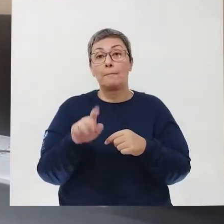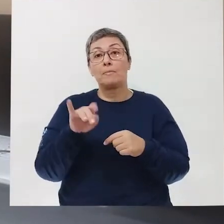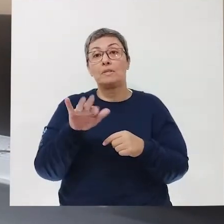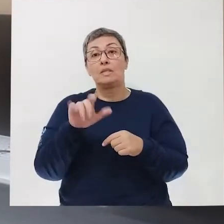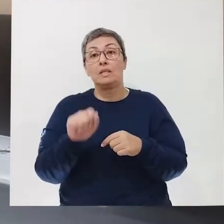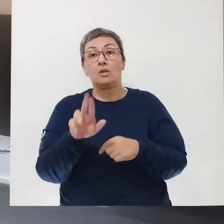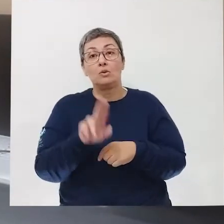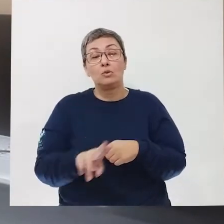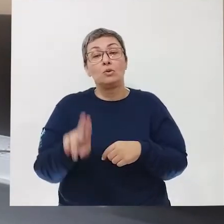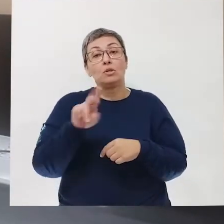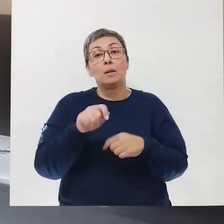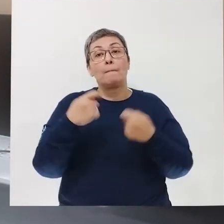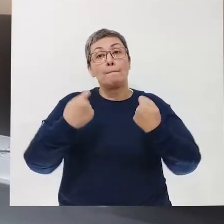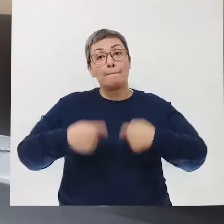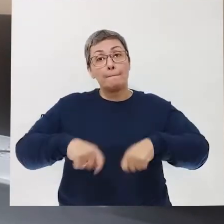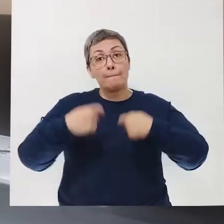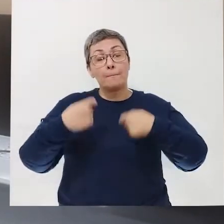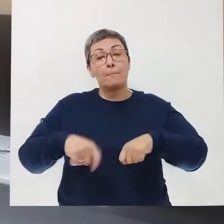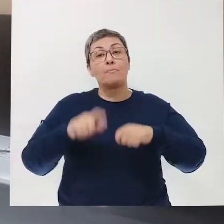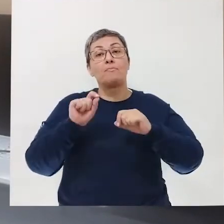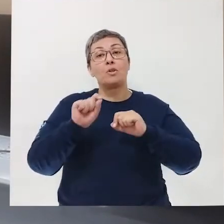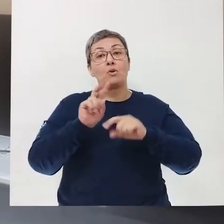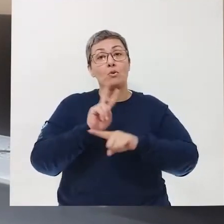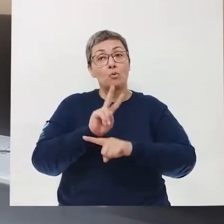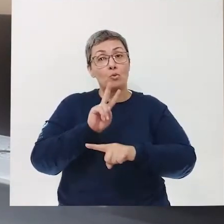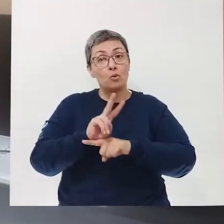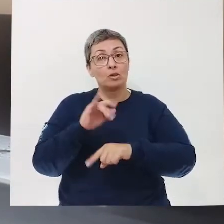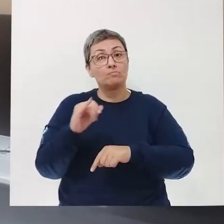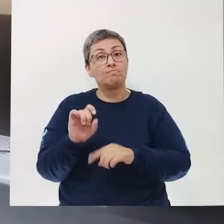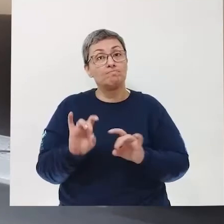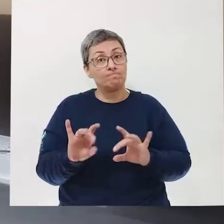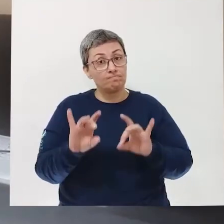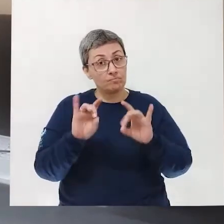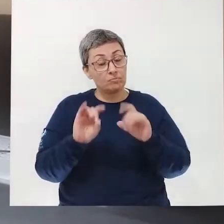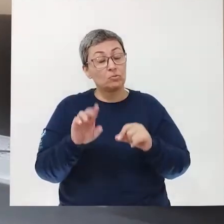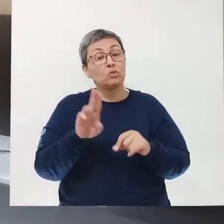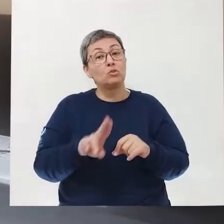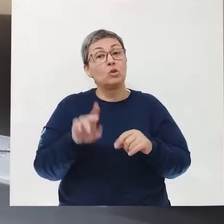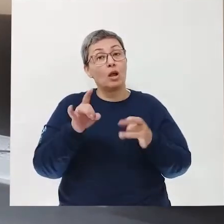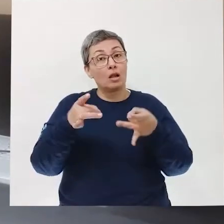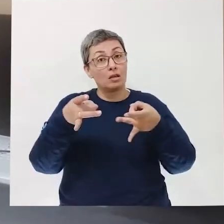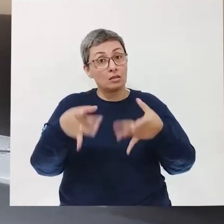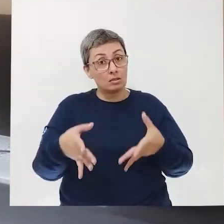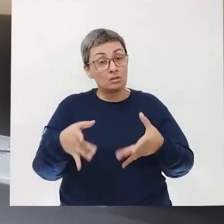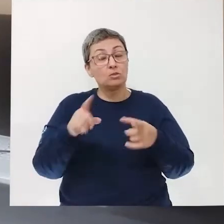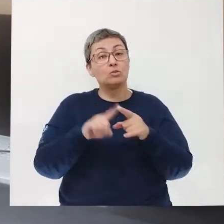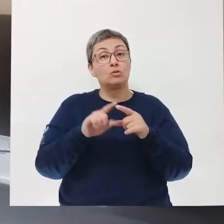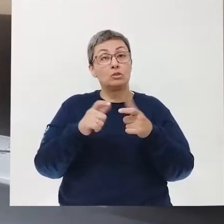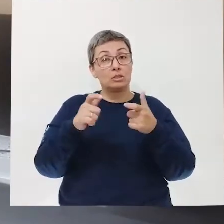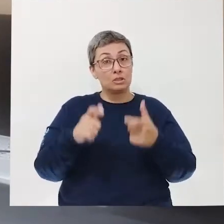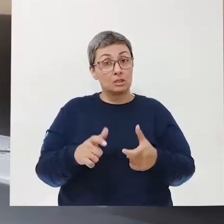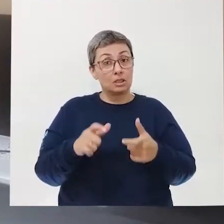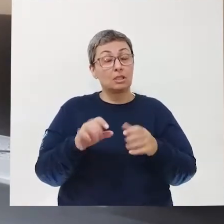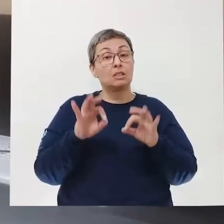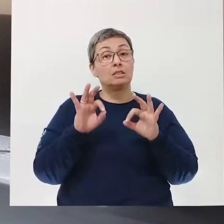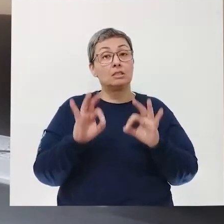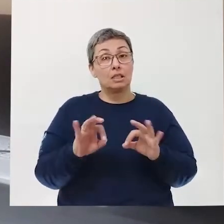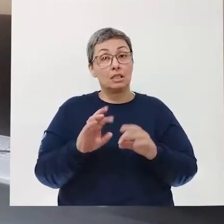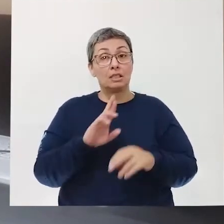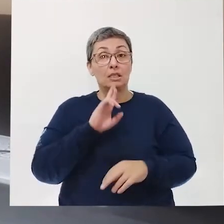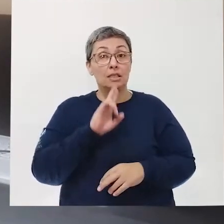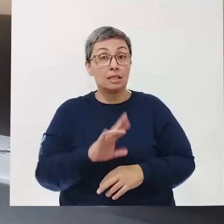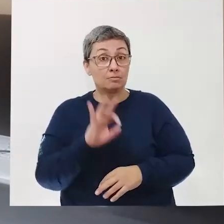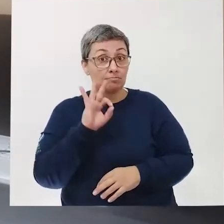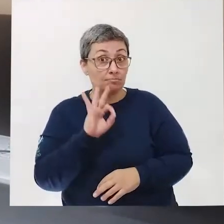baterias serem utilizadas são necessários cuidados especiais para destiná-los, recado